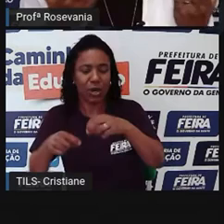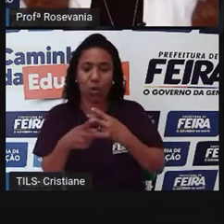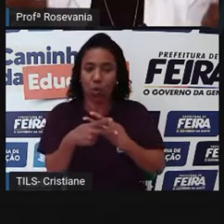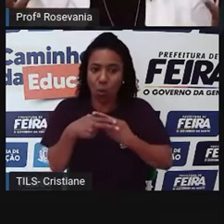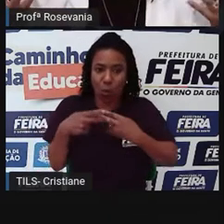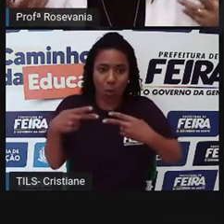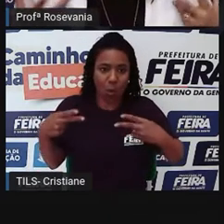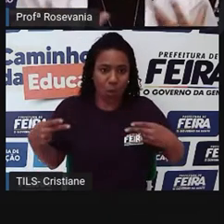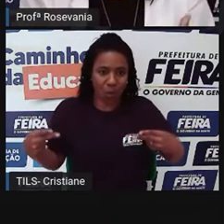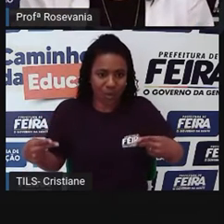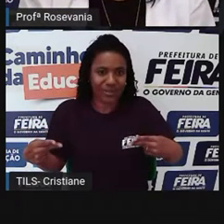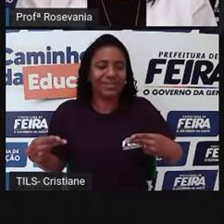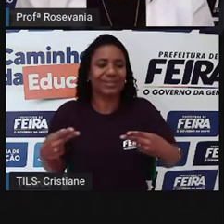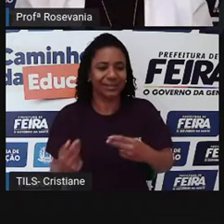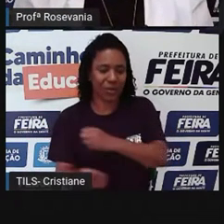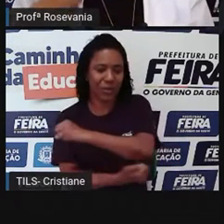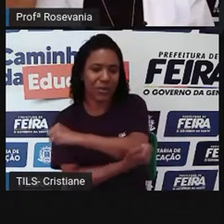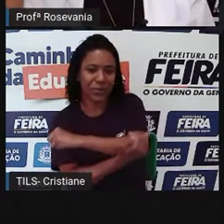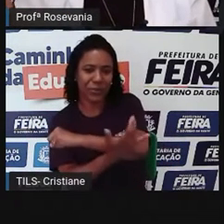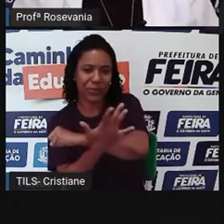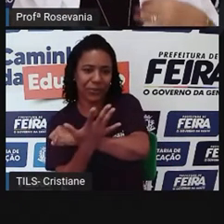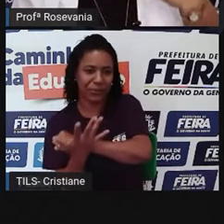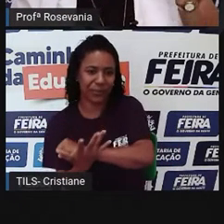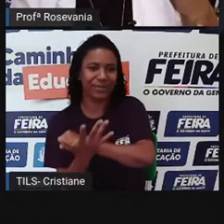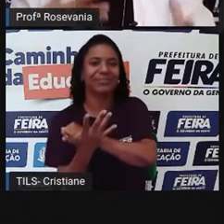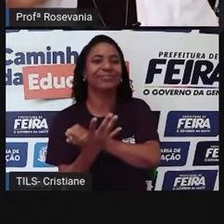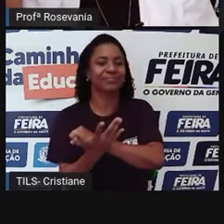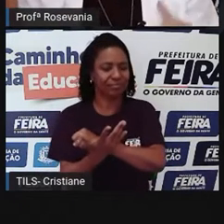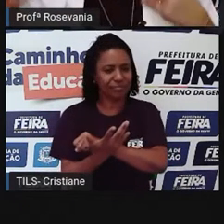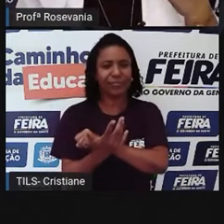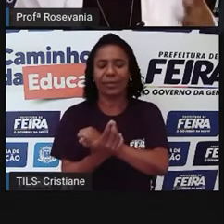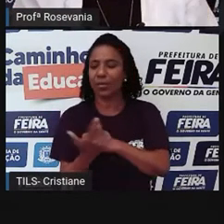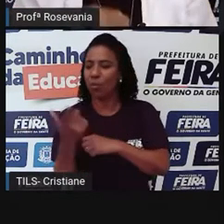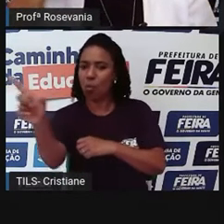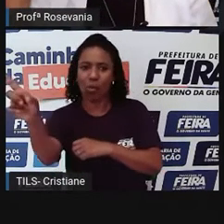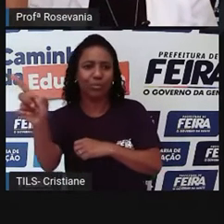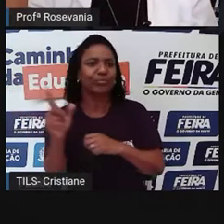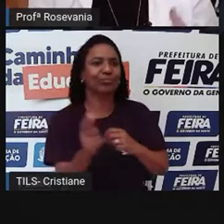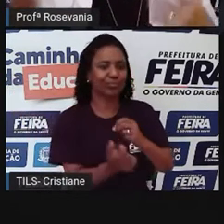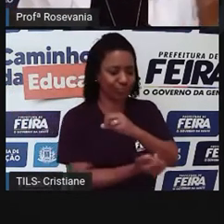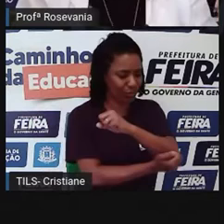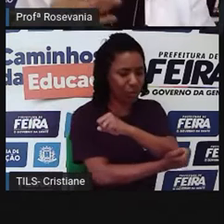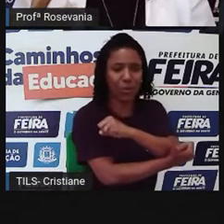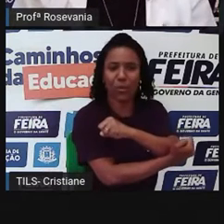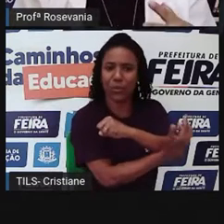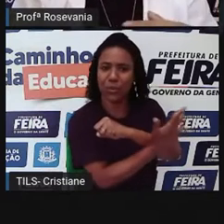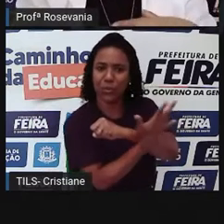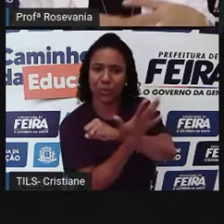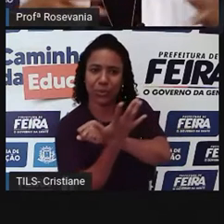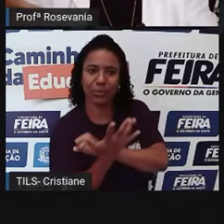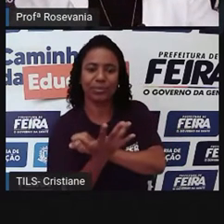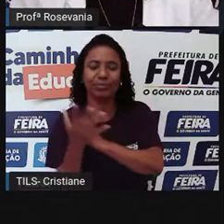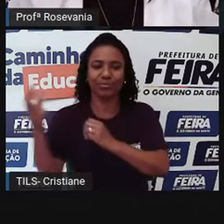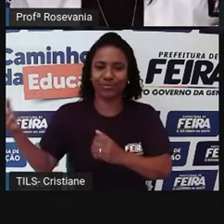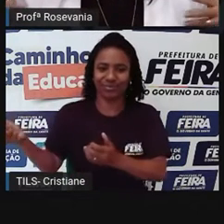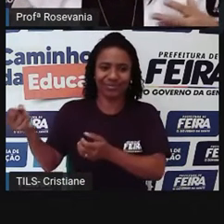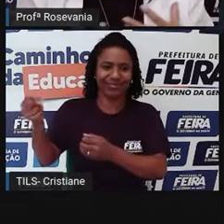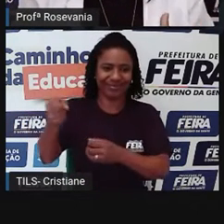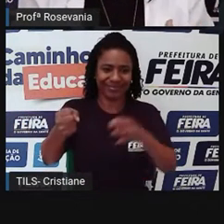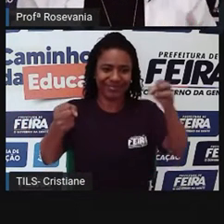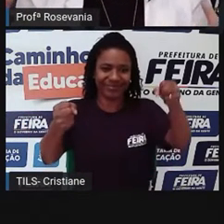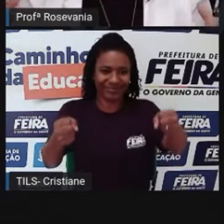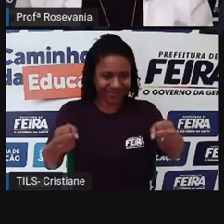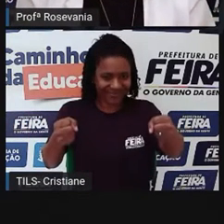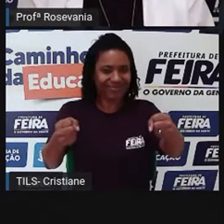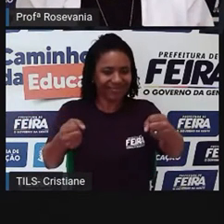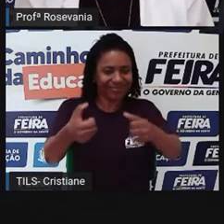que eu produzia nas minhas terras para comercializar, para trocar com outras pessoas. Então, eu juntava aquele